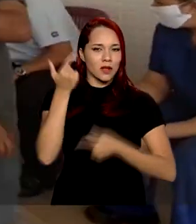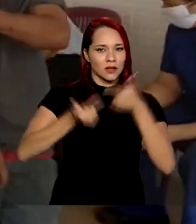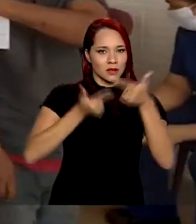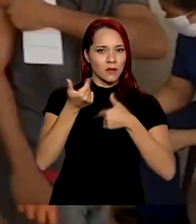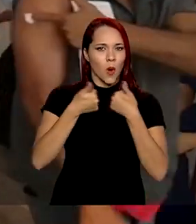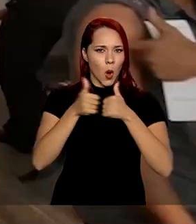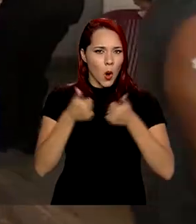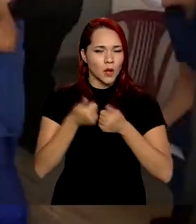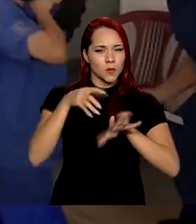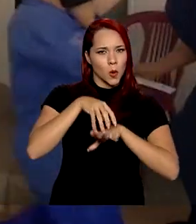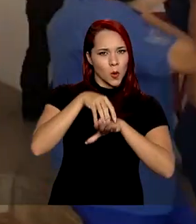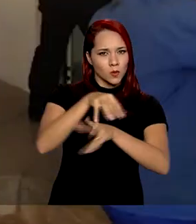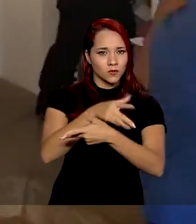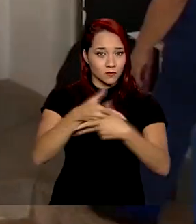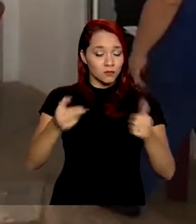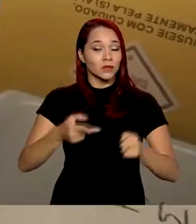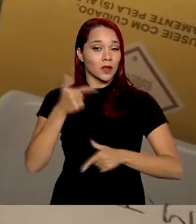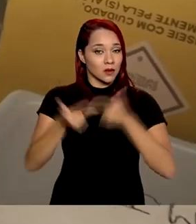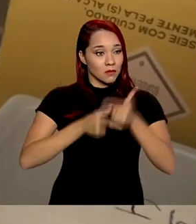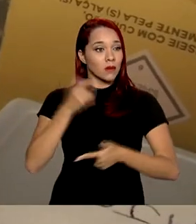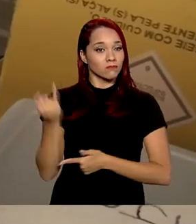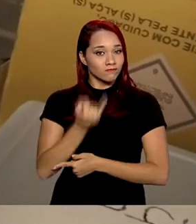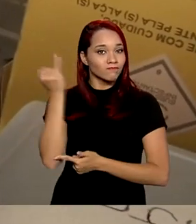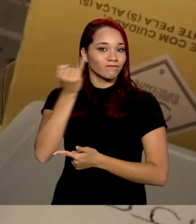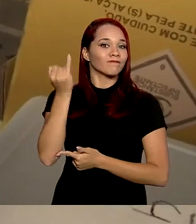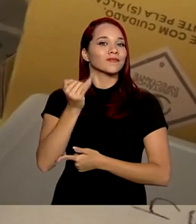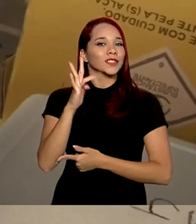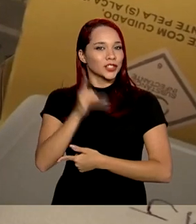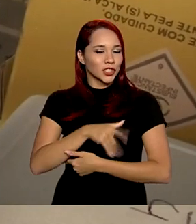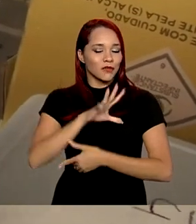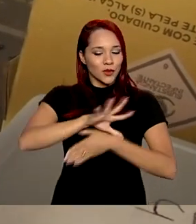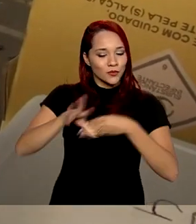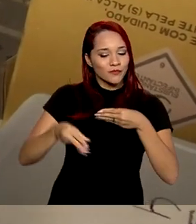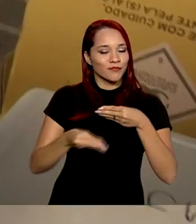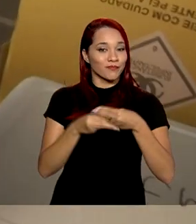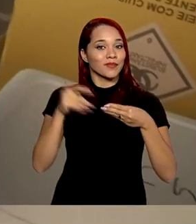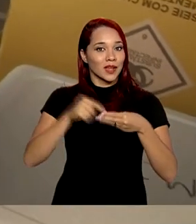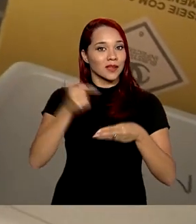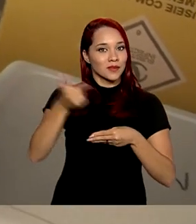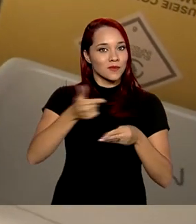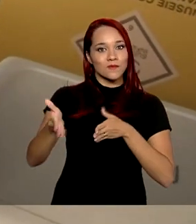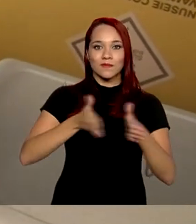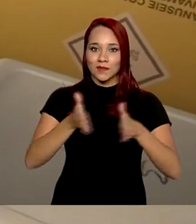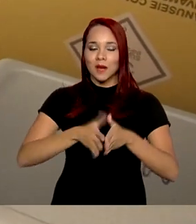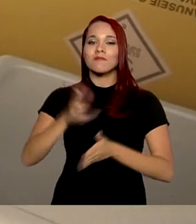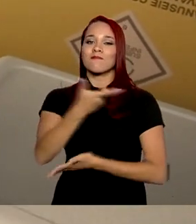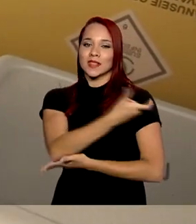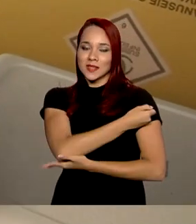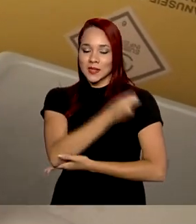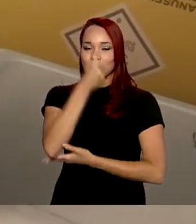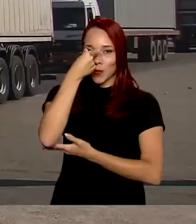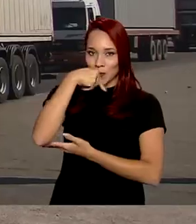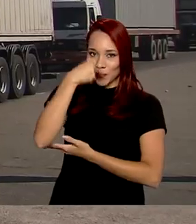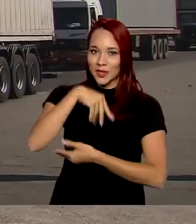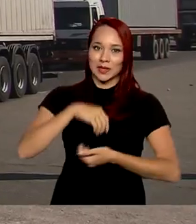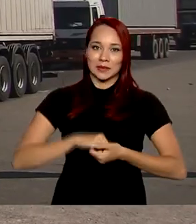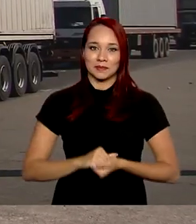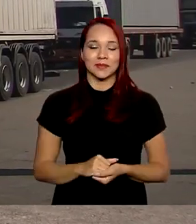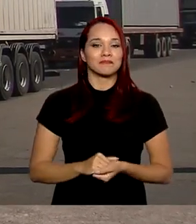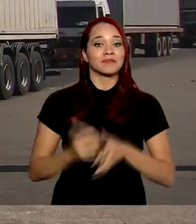considerado serviço essencial, foram incluídos nessa segunda etapa de vacinação contra a gripe.